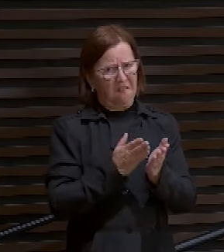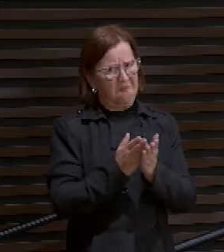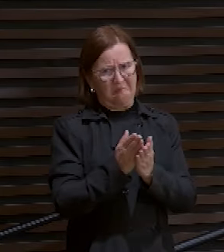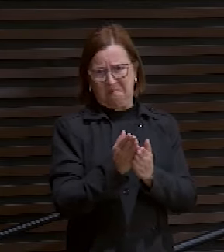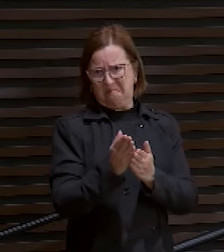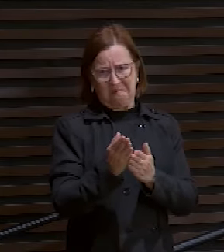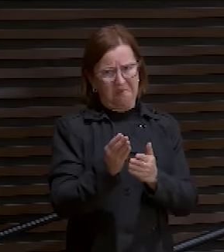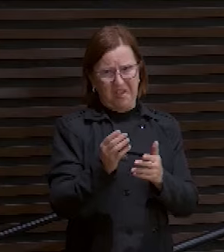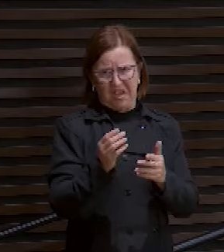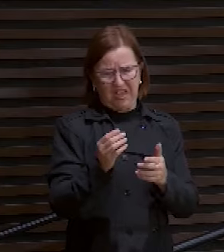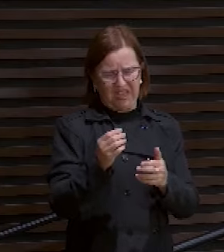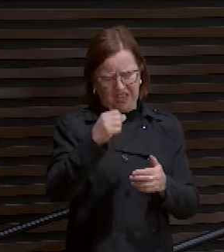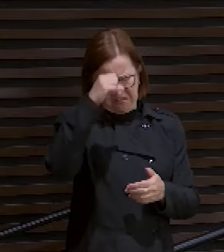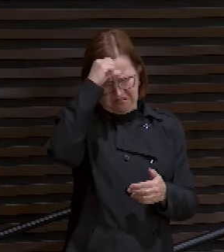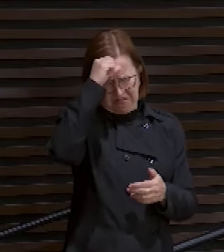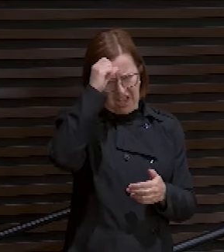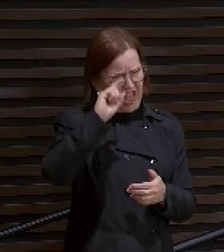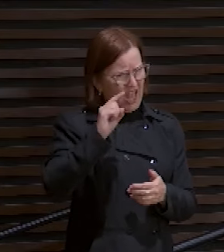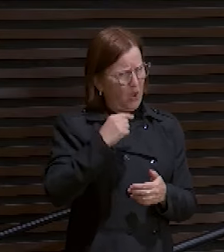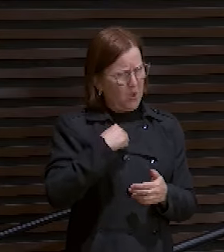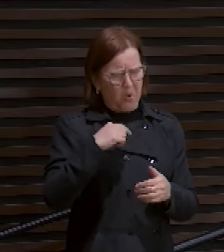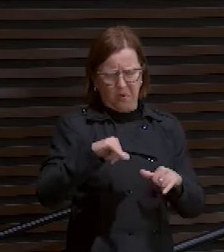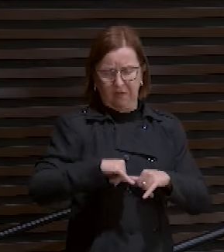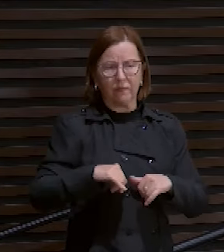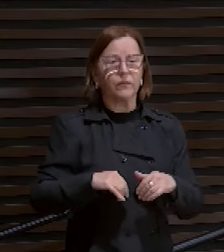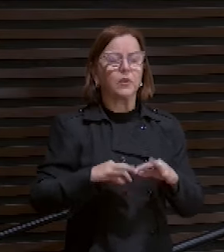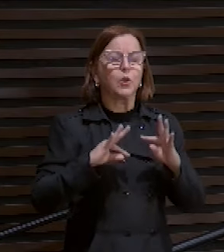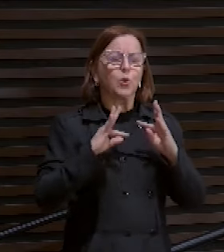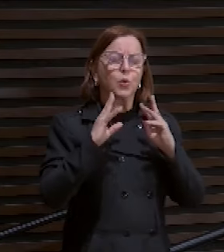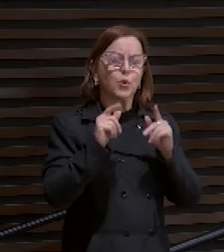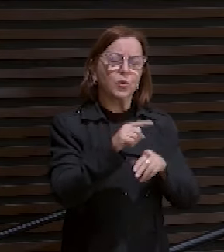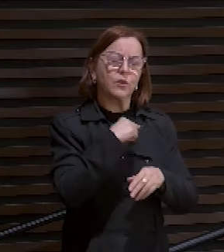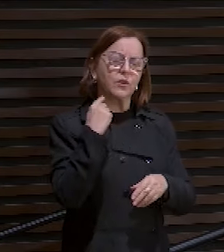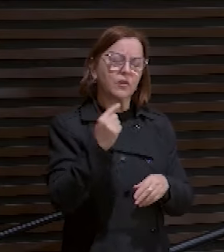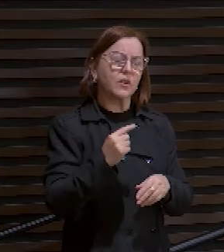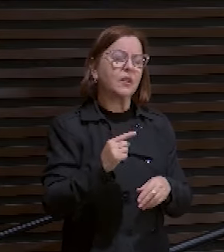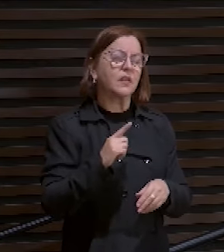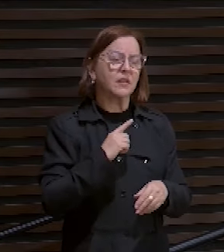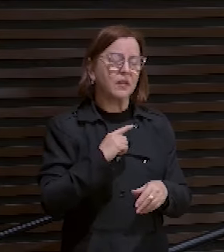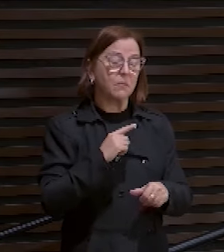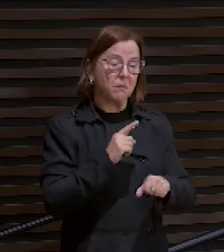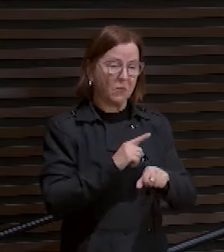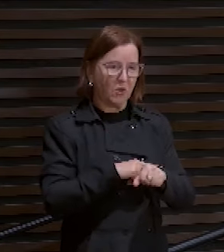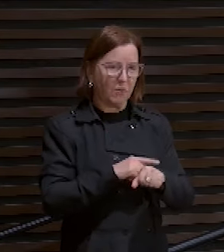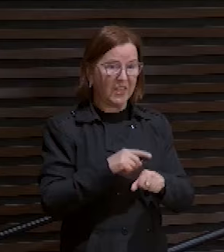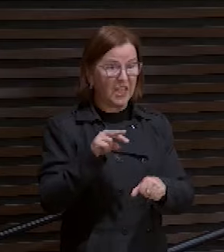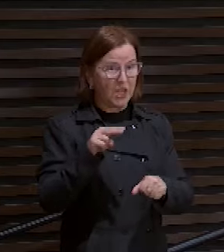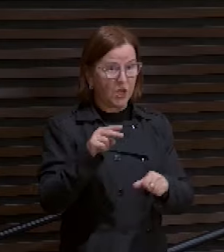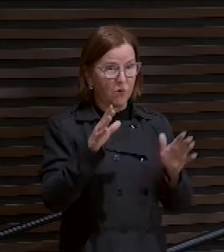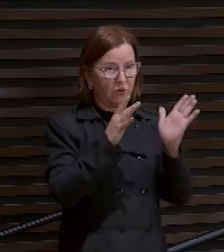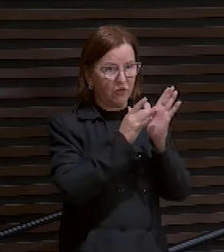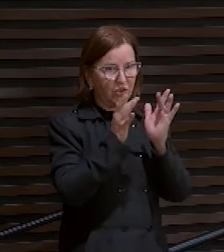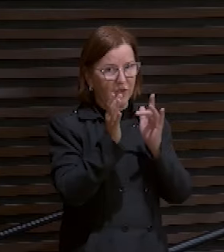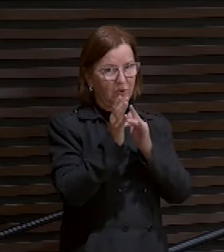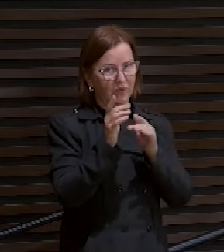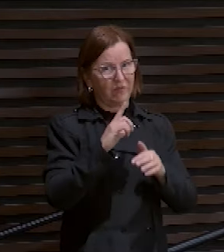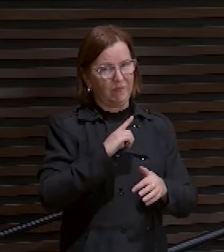eu não vou sofrer. Todos nós vamos passar por momentos como Jesus passou aqui.